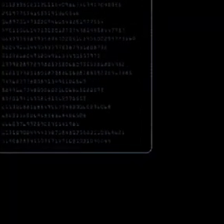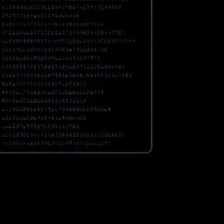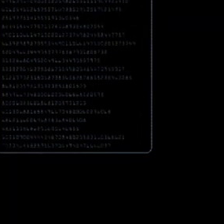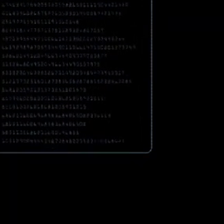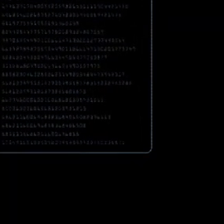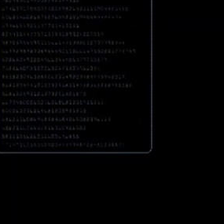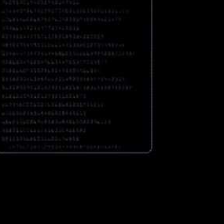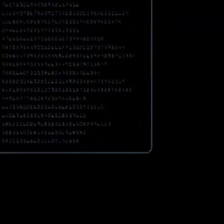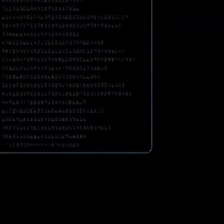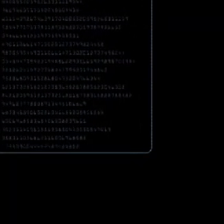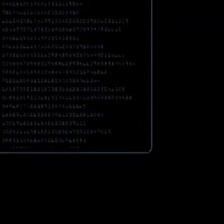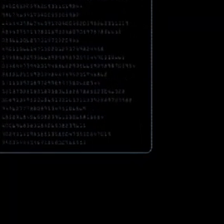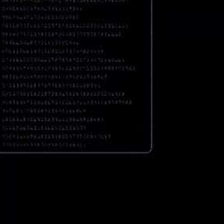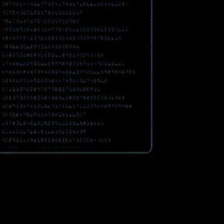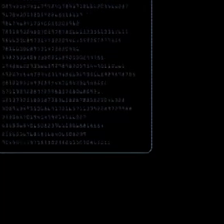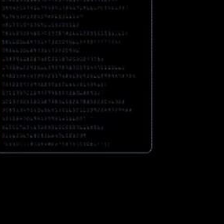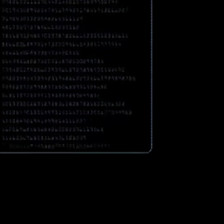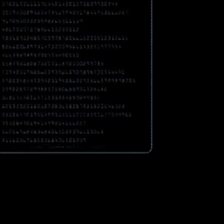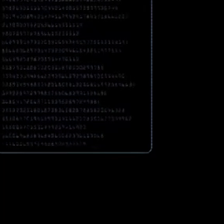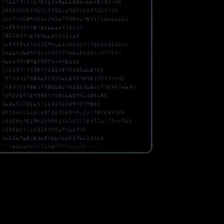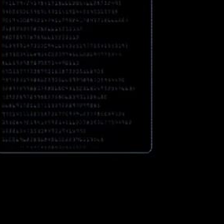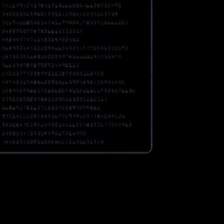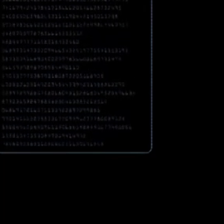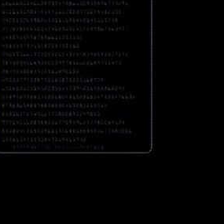Tchau. Tchau. Tchau.